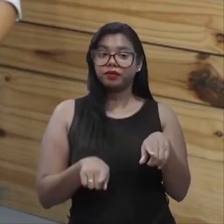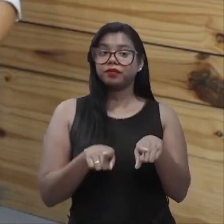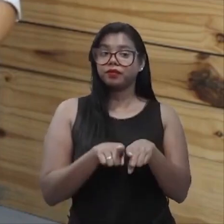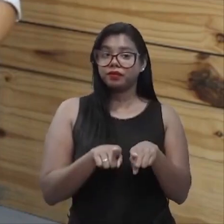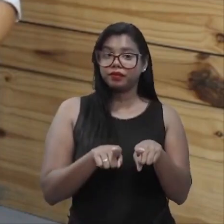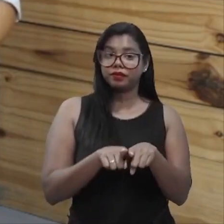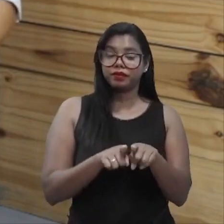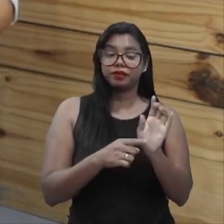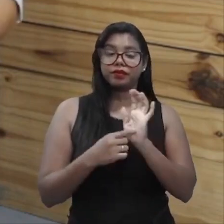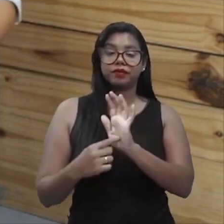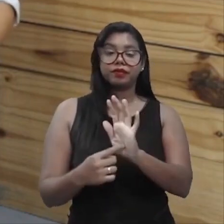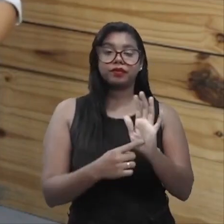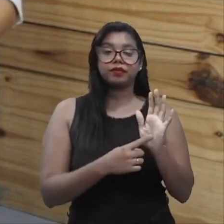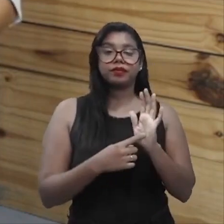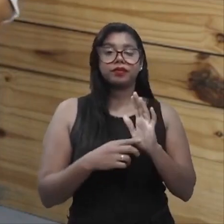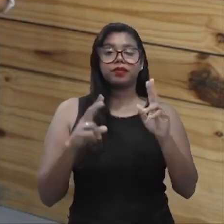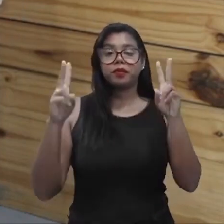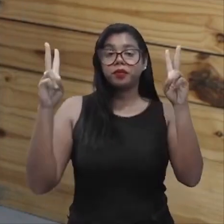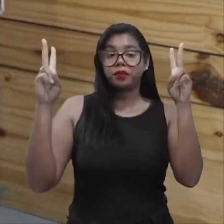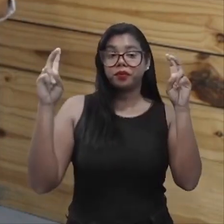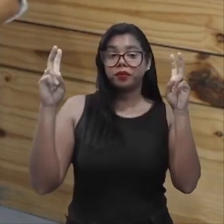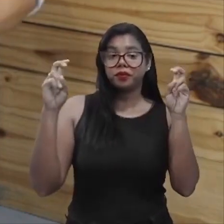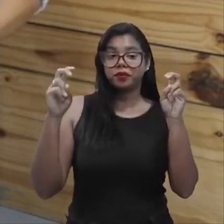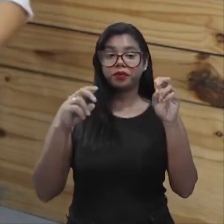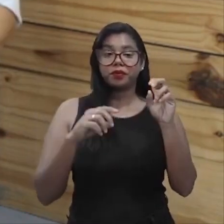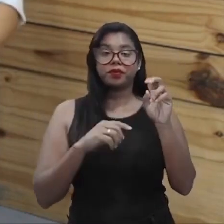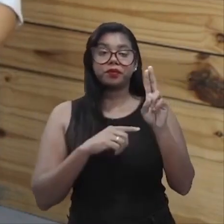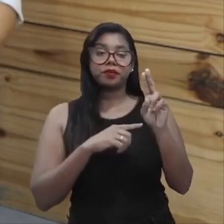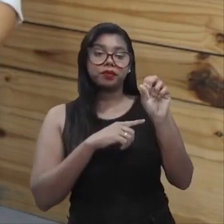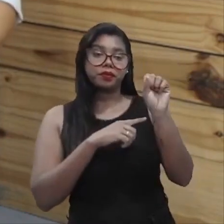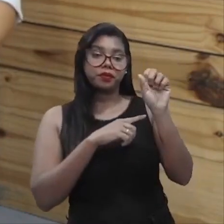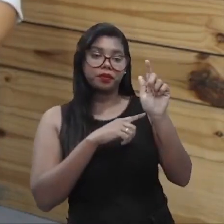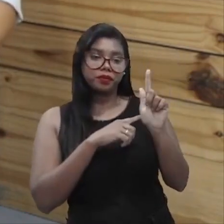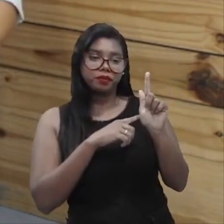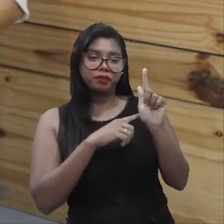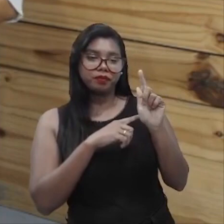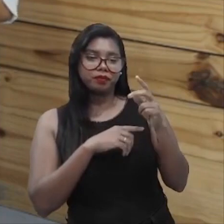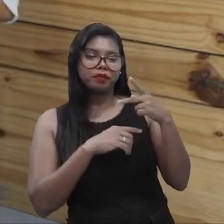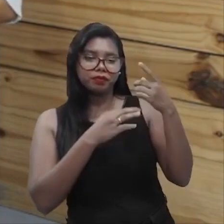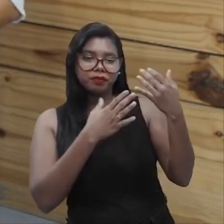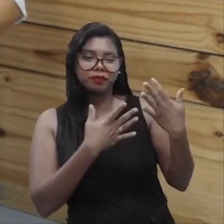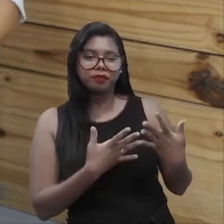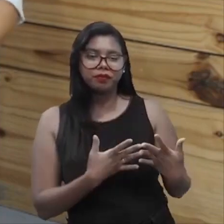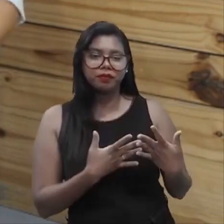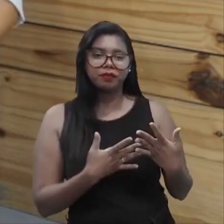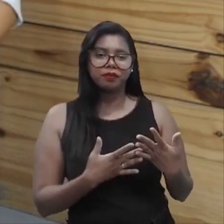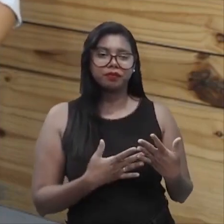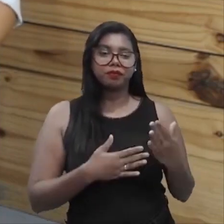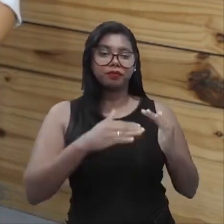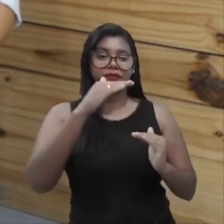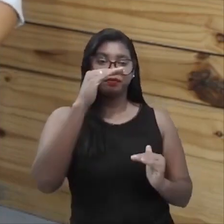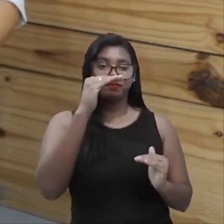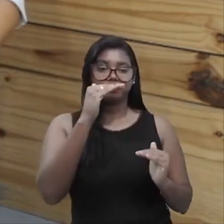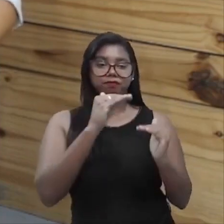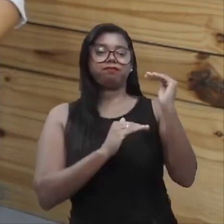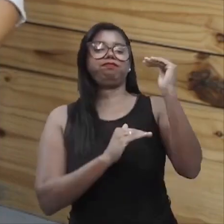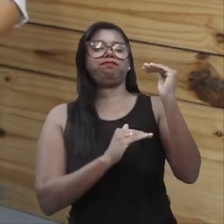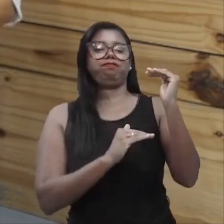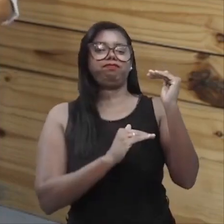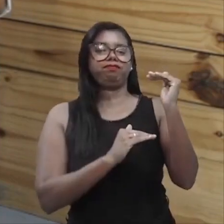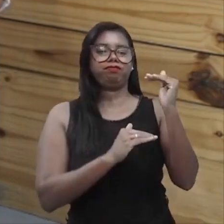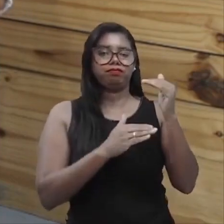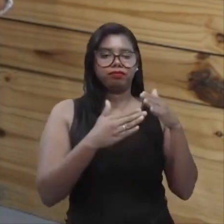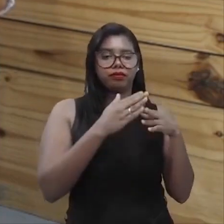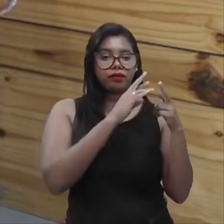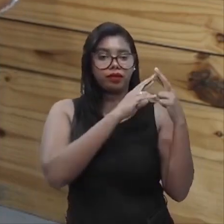esse tema, o SG que se fala muito. Isso. Que é uma extrapolação da concepção